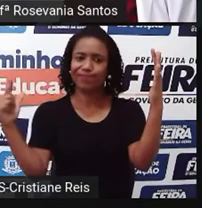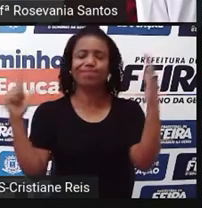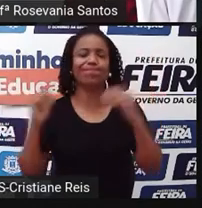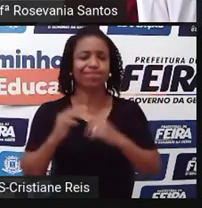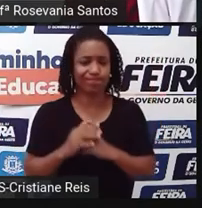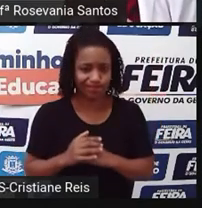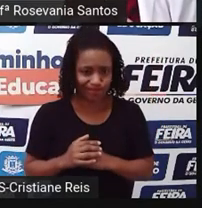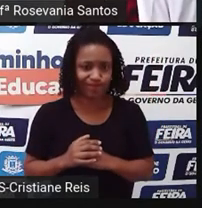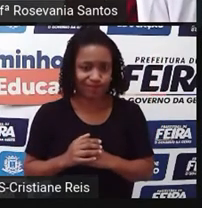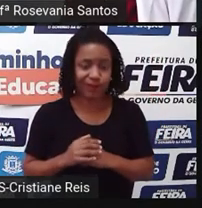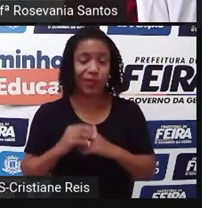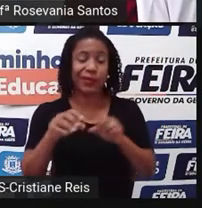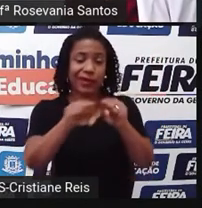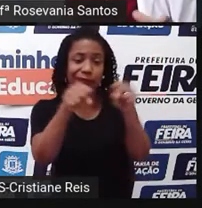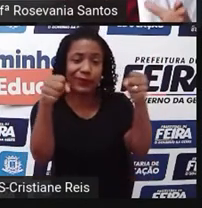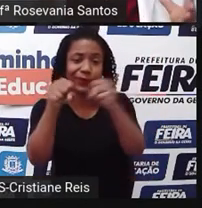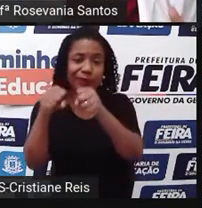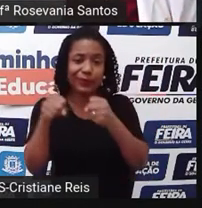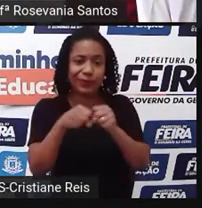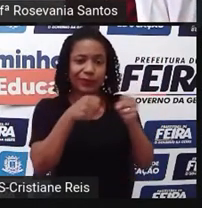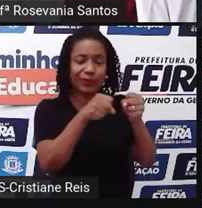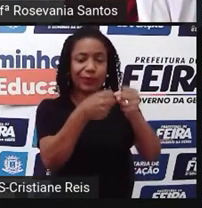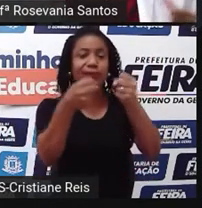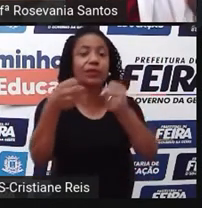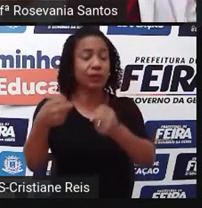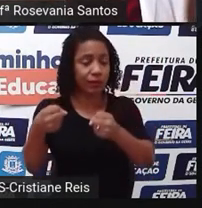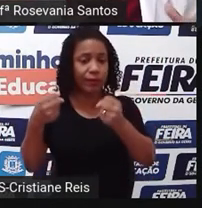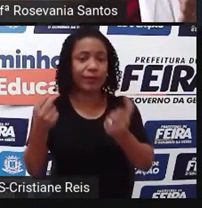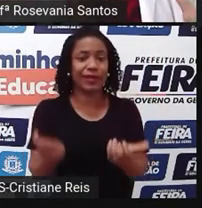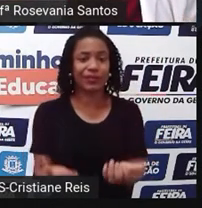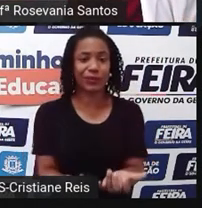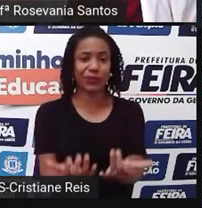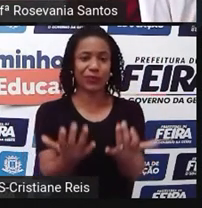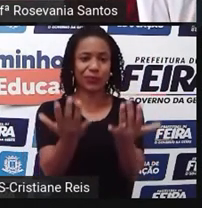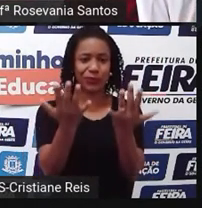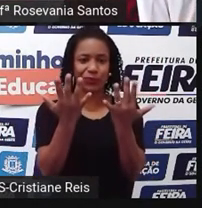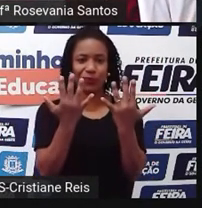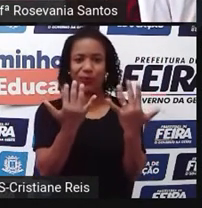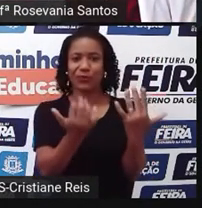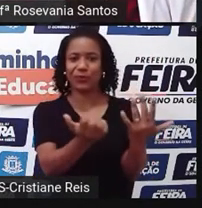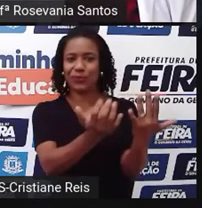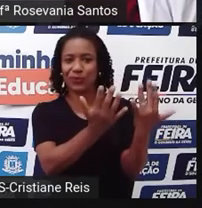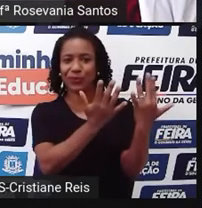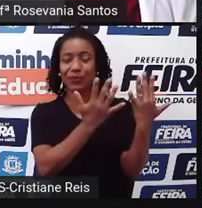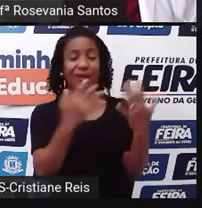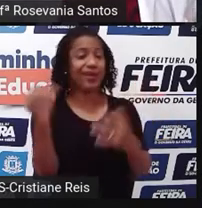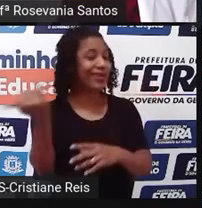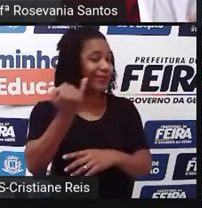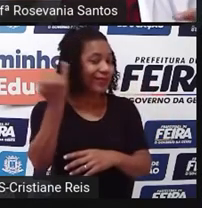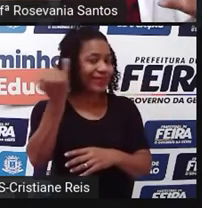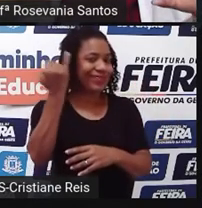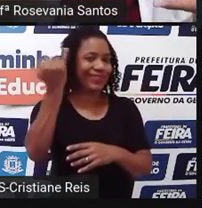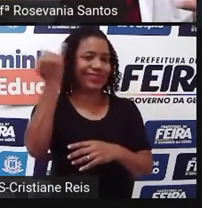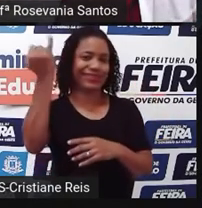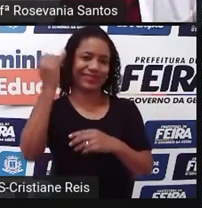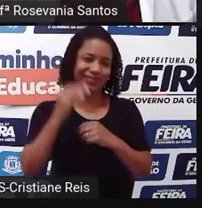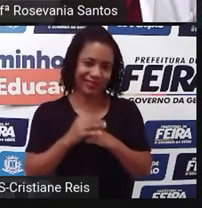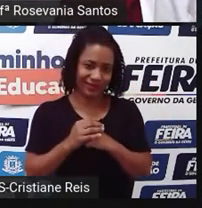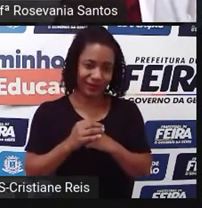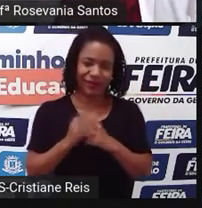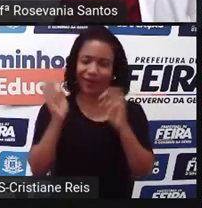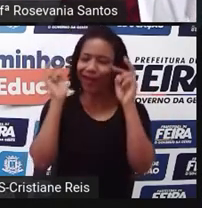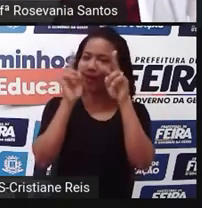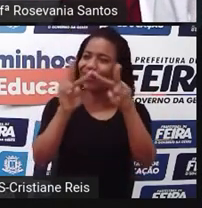importante, né, um fator, um indicador de que aquele espaço, ele foi preservado. Até quando a gente diz que bela